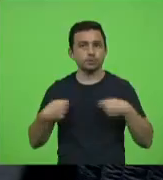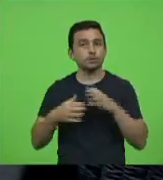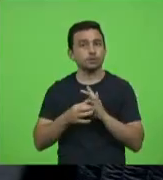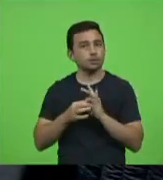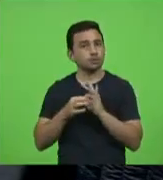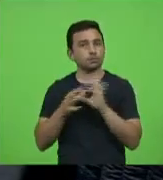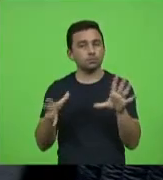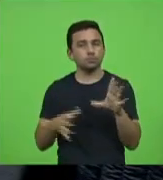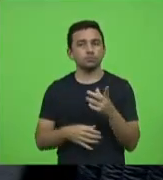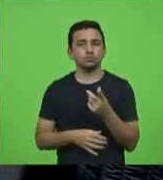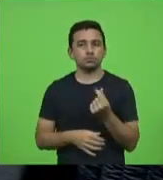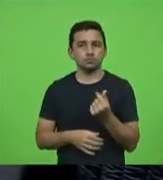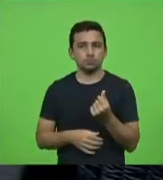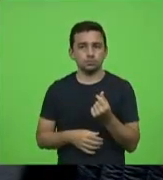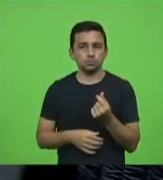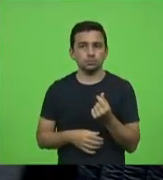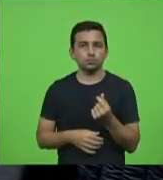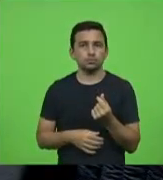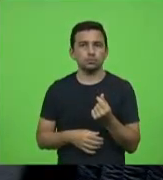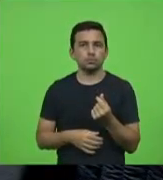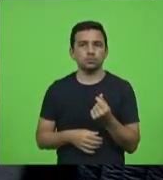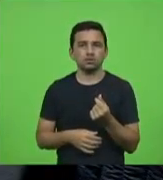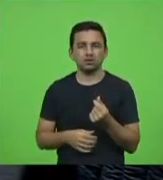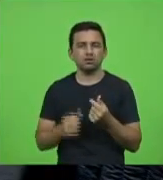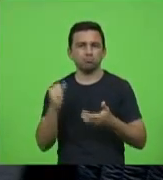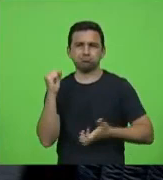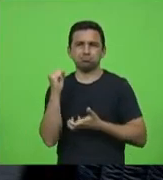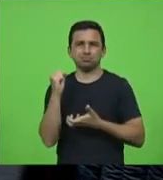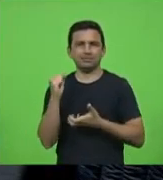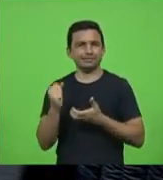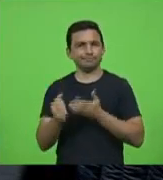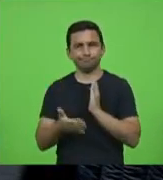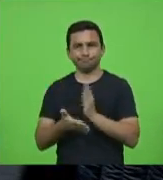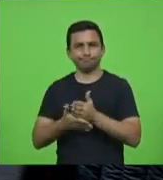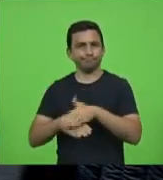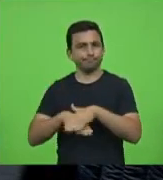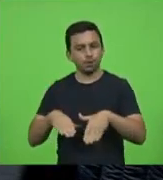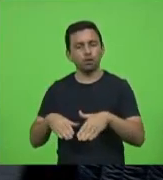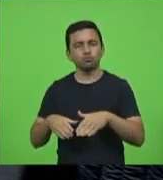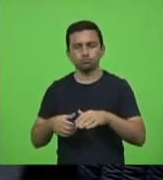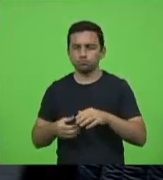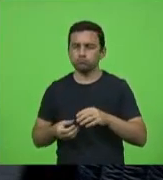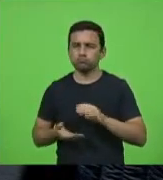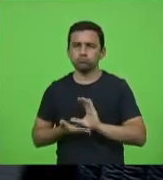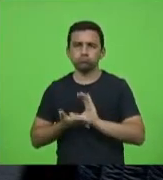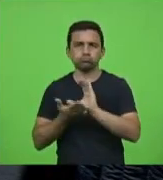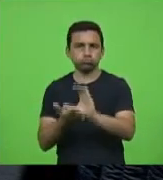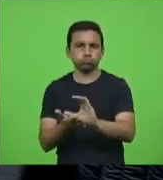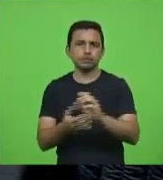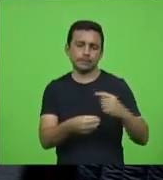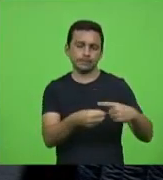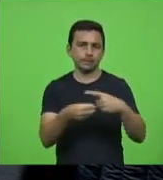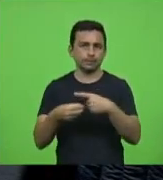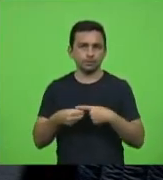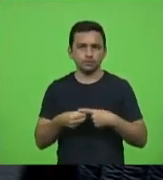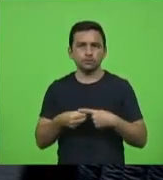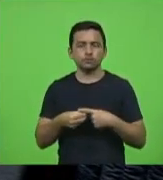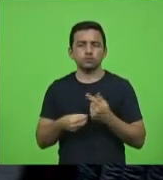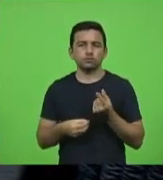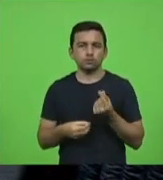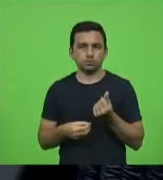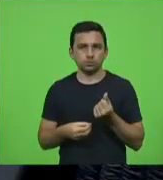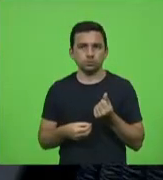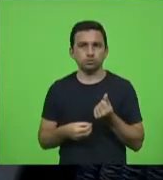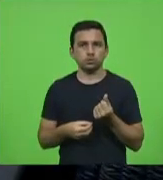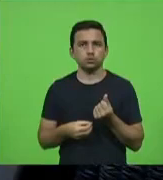recursos de maneira desburocratizada e rápida para chegar aos municípios essa transferência de